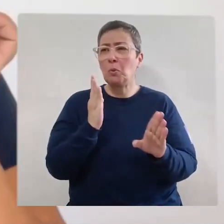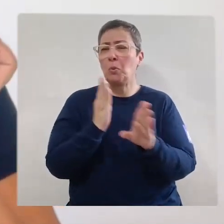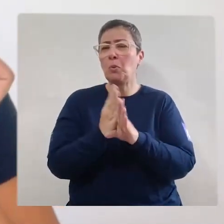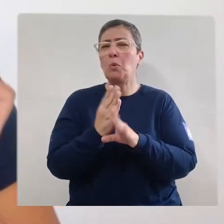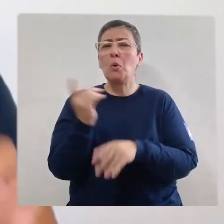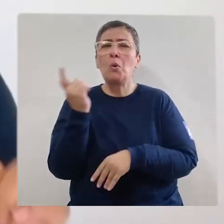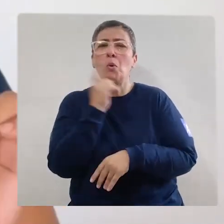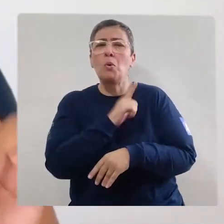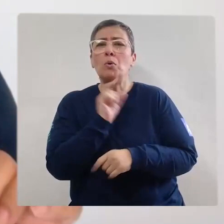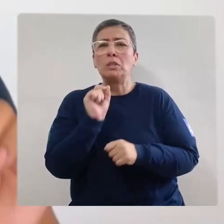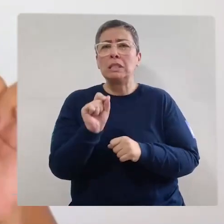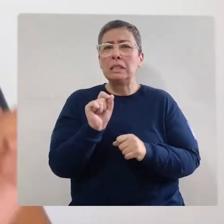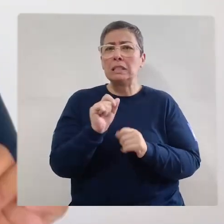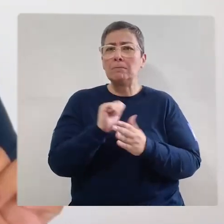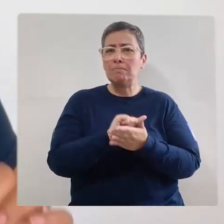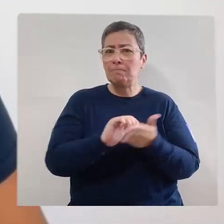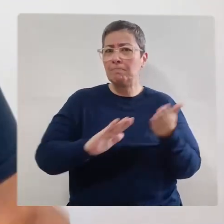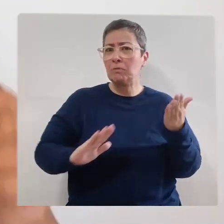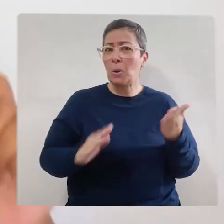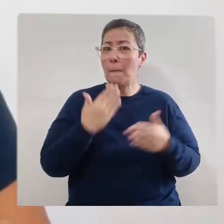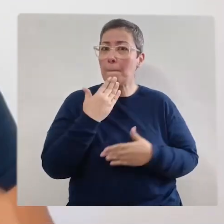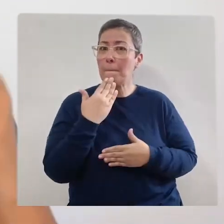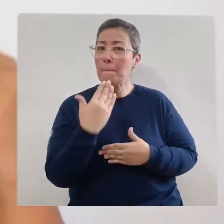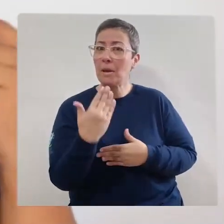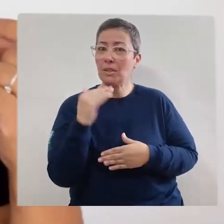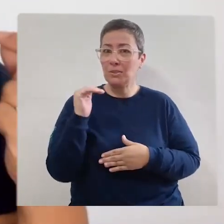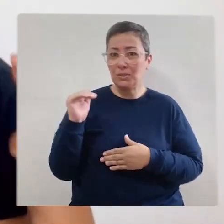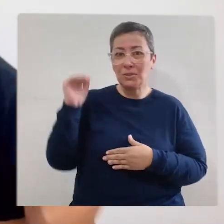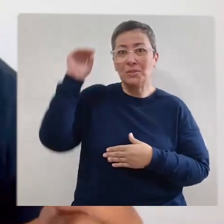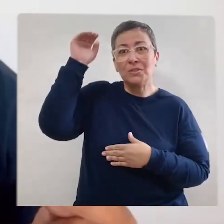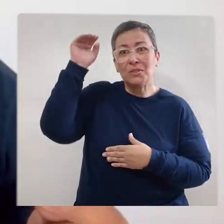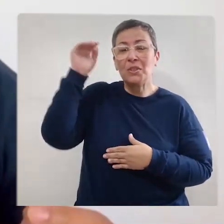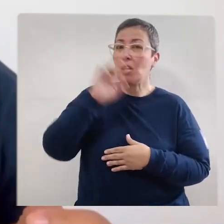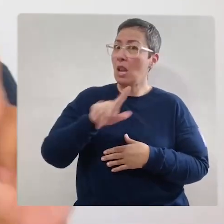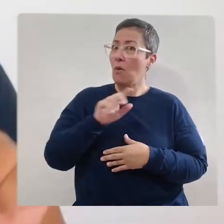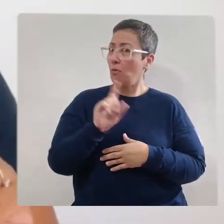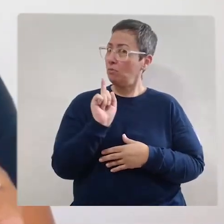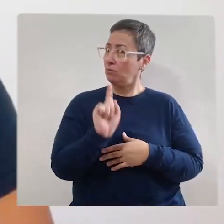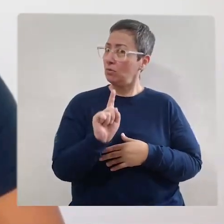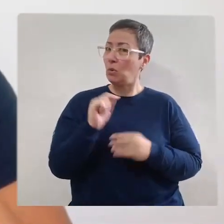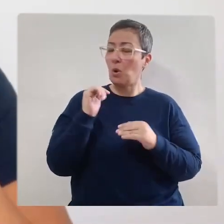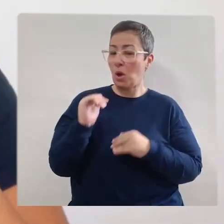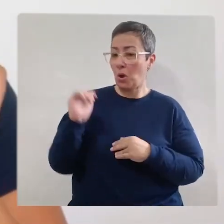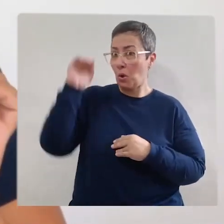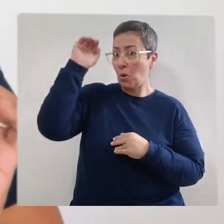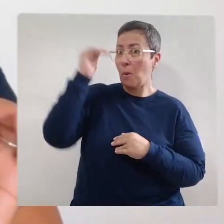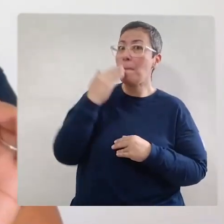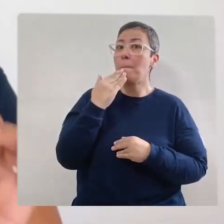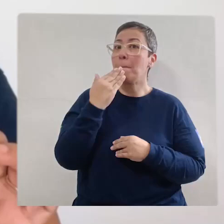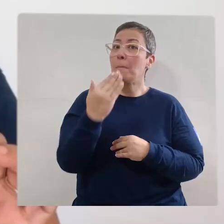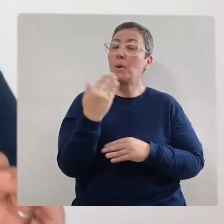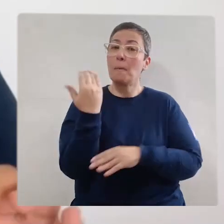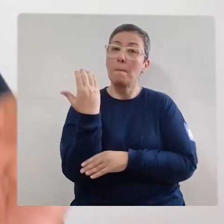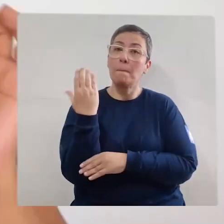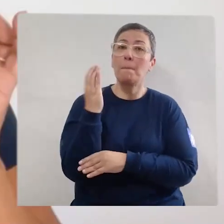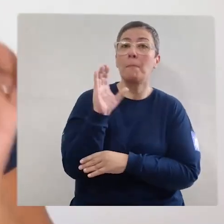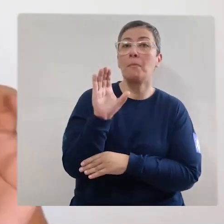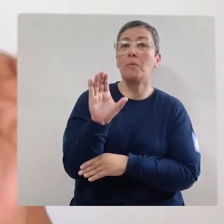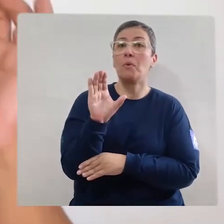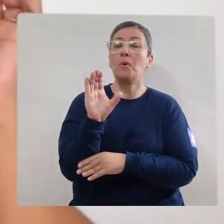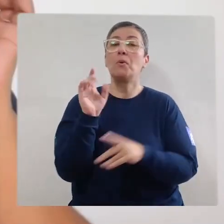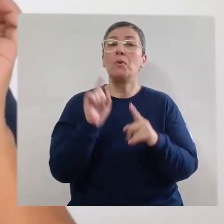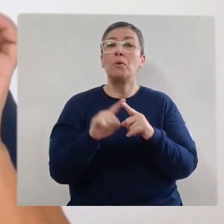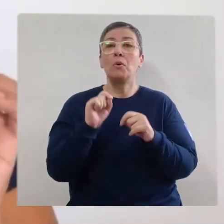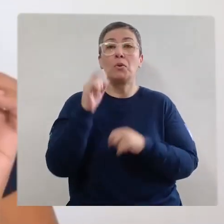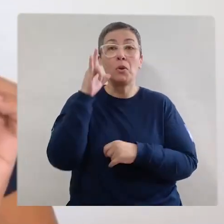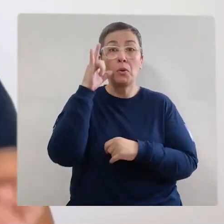conseguir ver a sua atividade Peça para um adulto Não você Peça para um adulto Postar